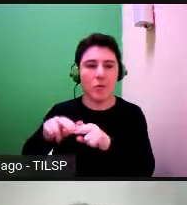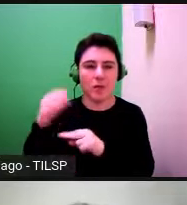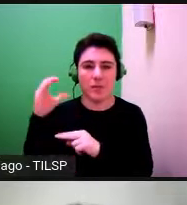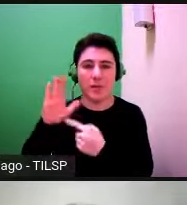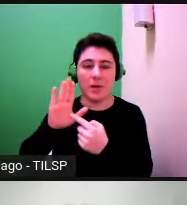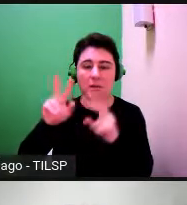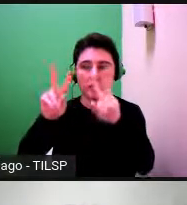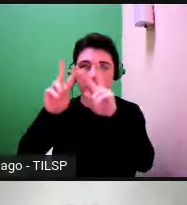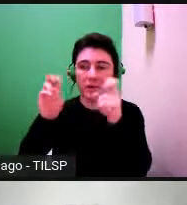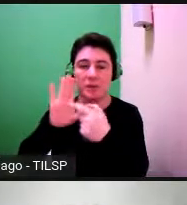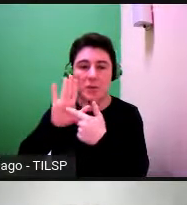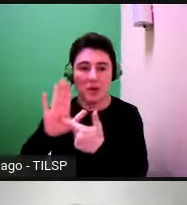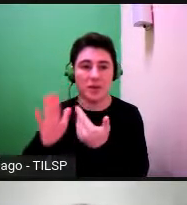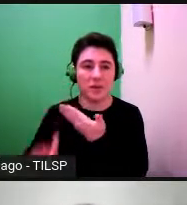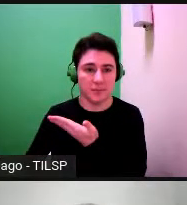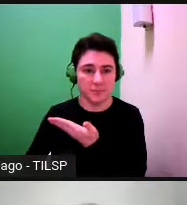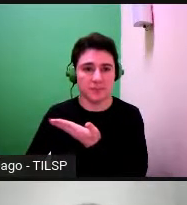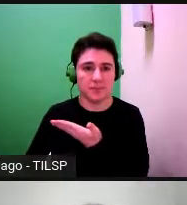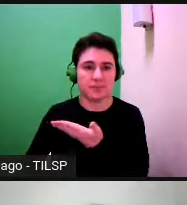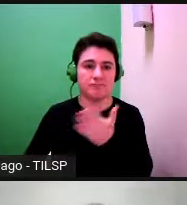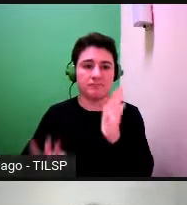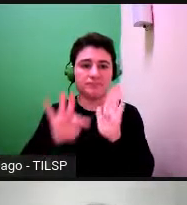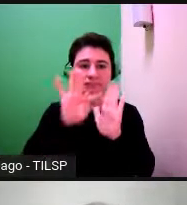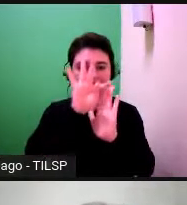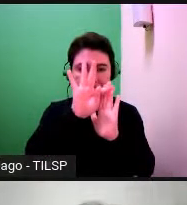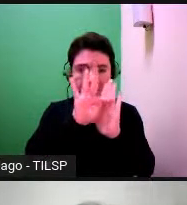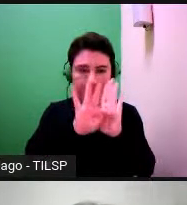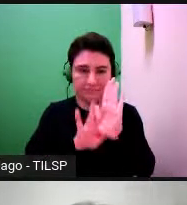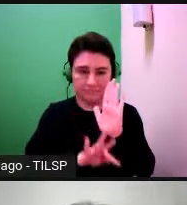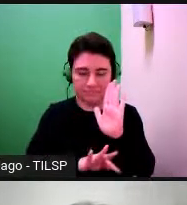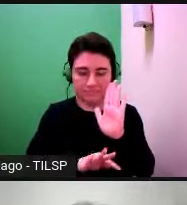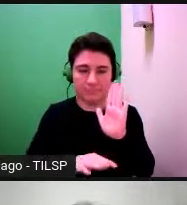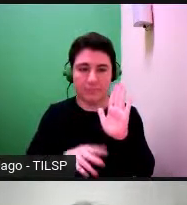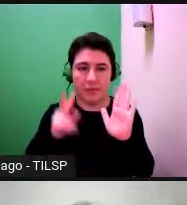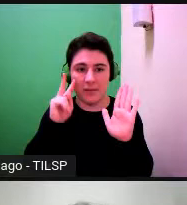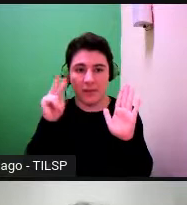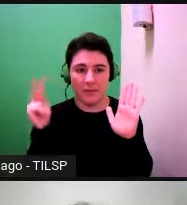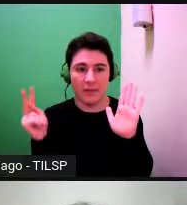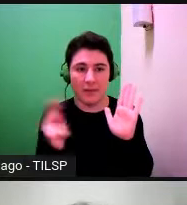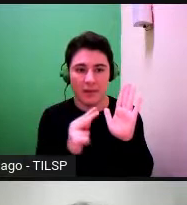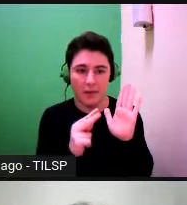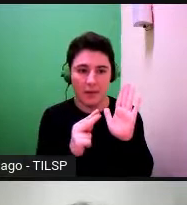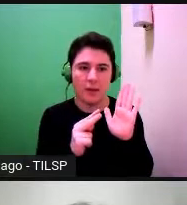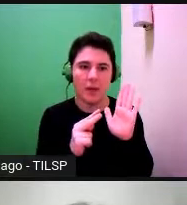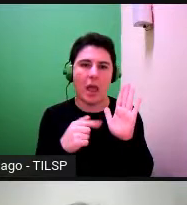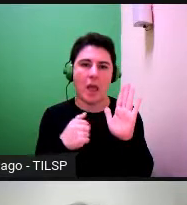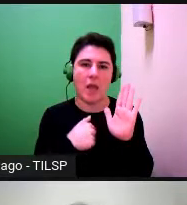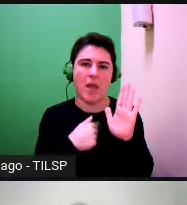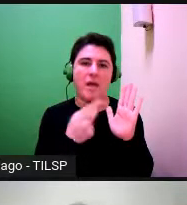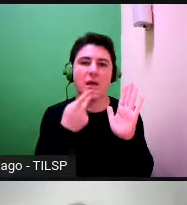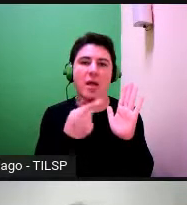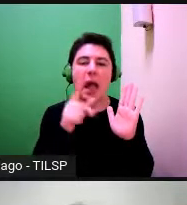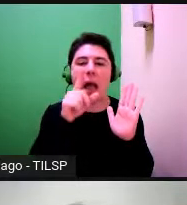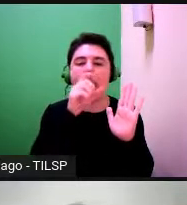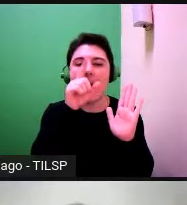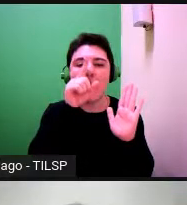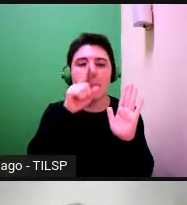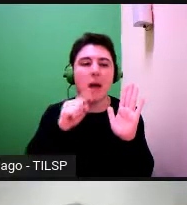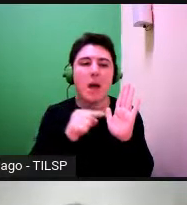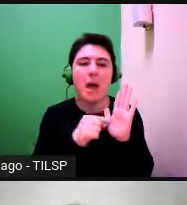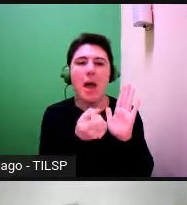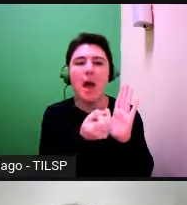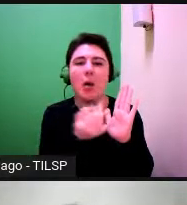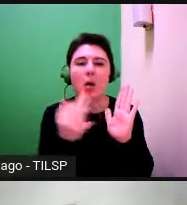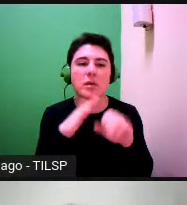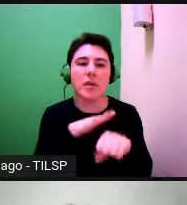ao longo do texto se for visível eu marquei à amarelo algumas ocorrências de tempos